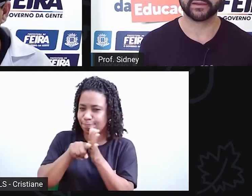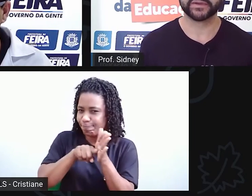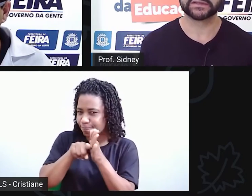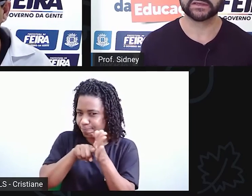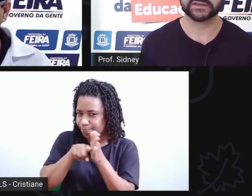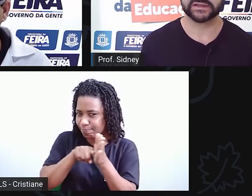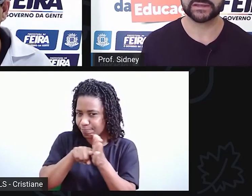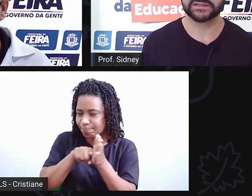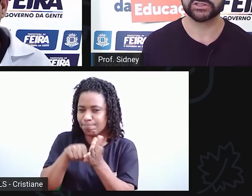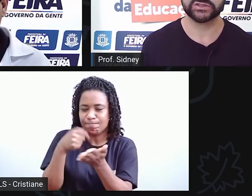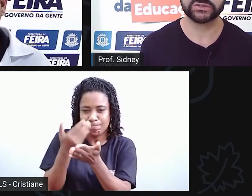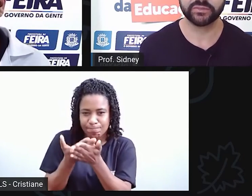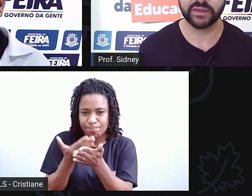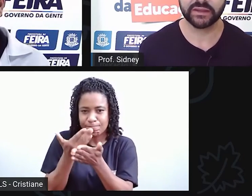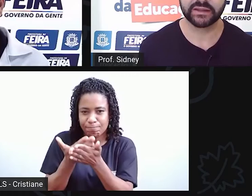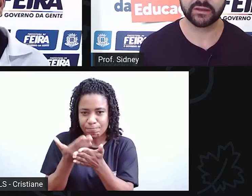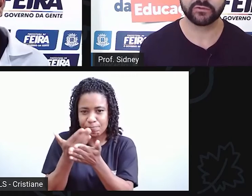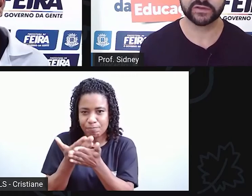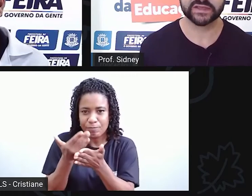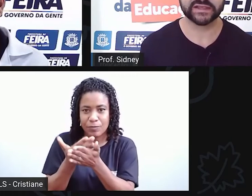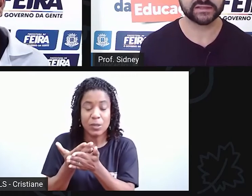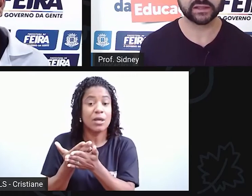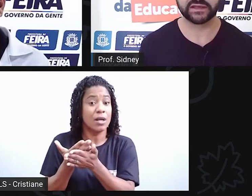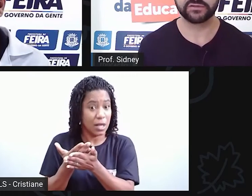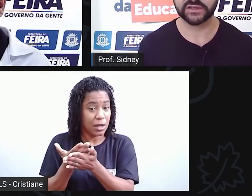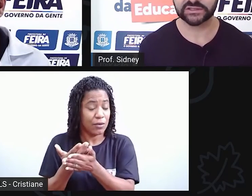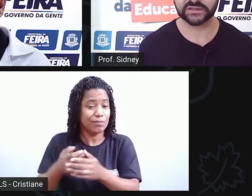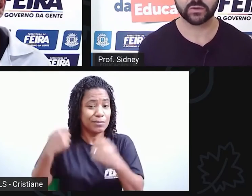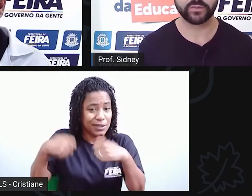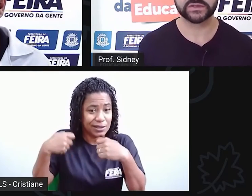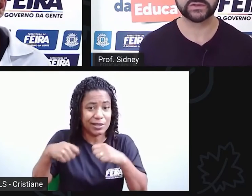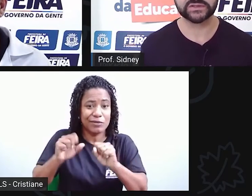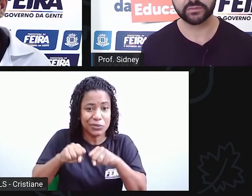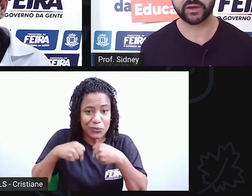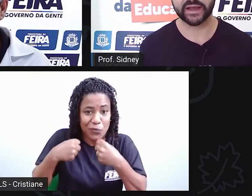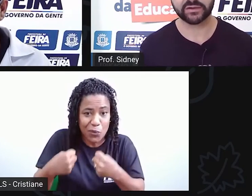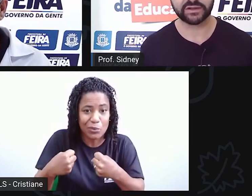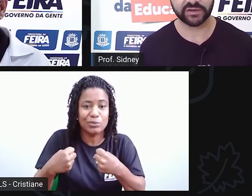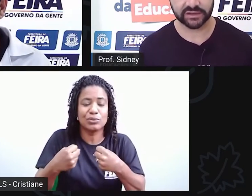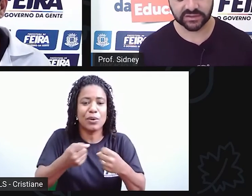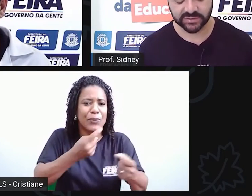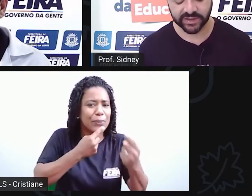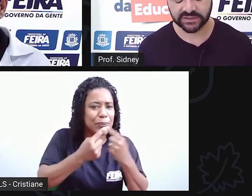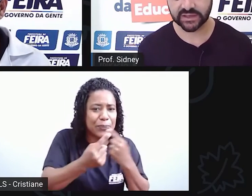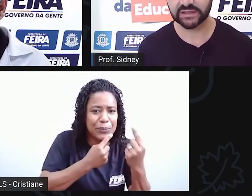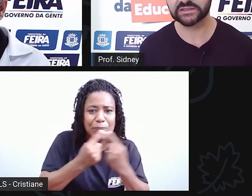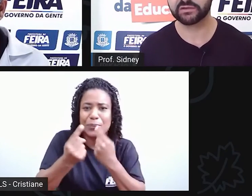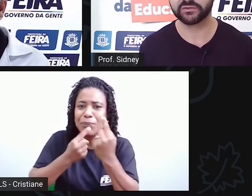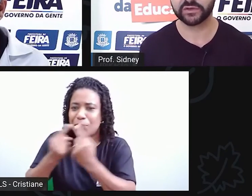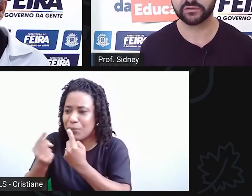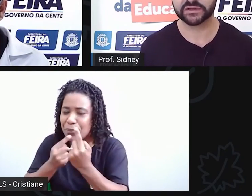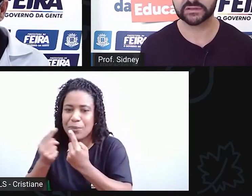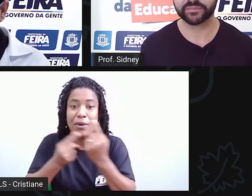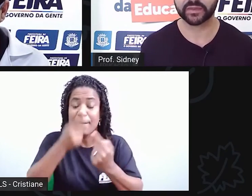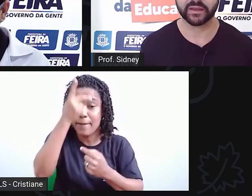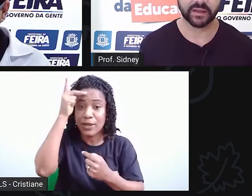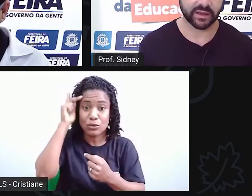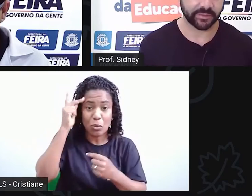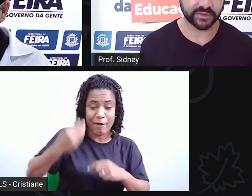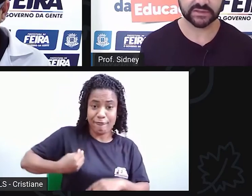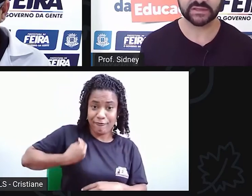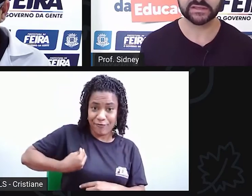A pesquisa exigiu de mim que eu fizesse entrevistas com pessoas que moraram na Avenida Senhor dos Passos, porque elas estavam vivas.